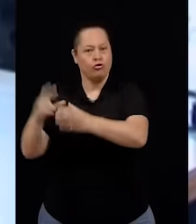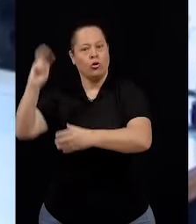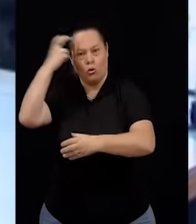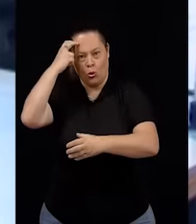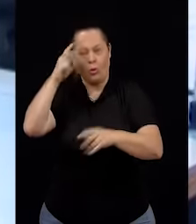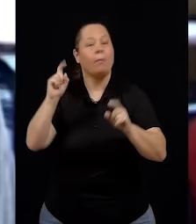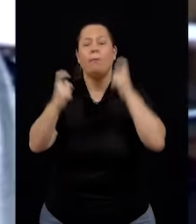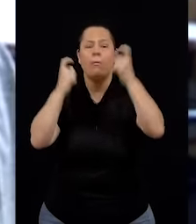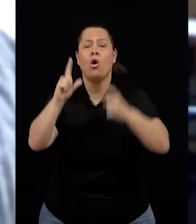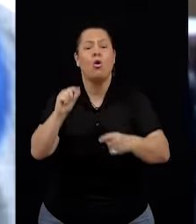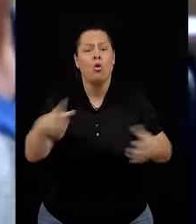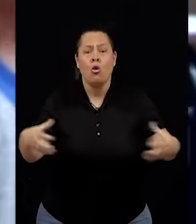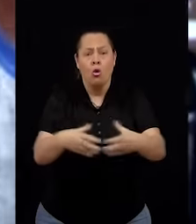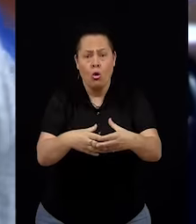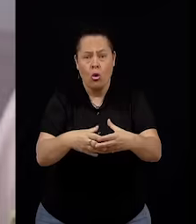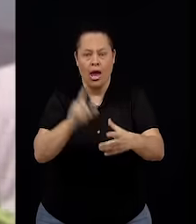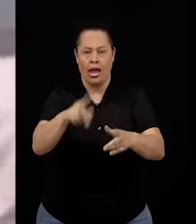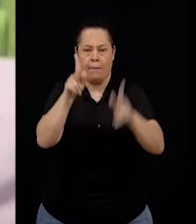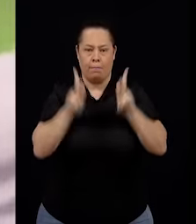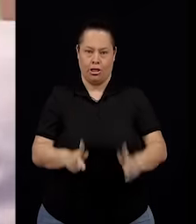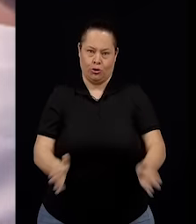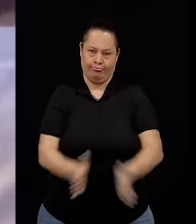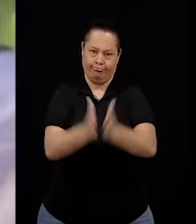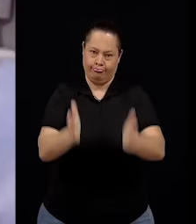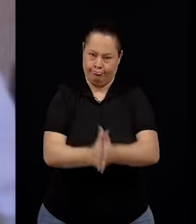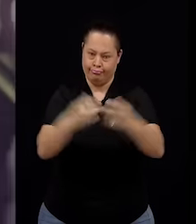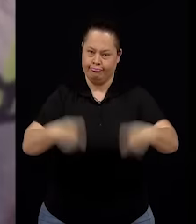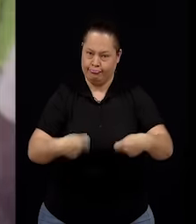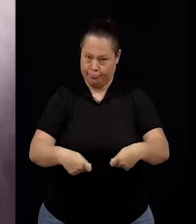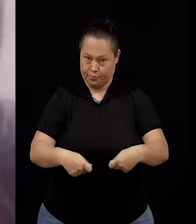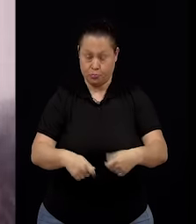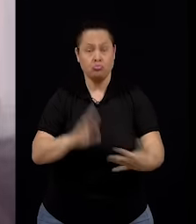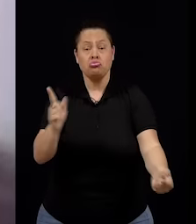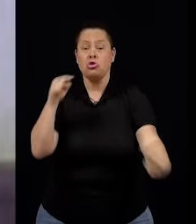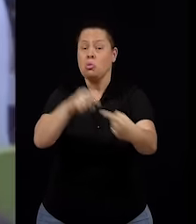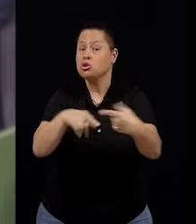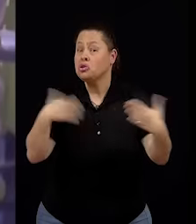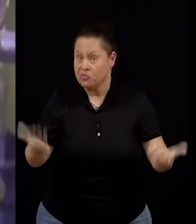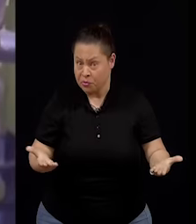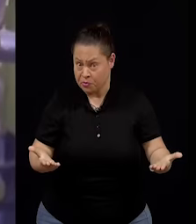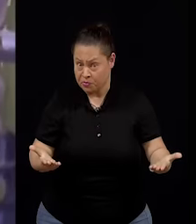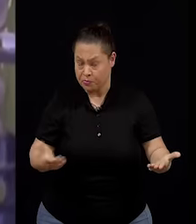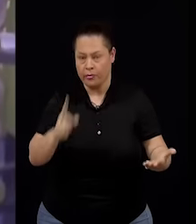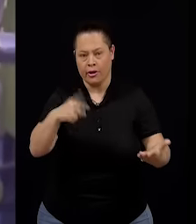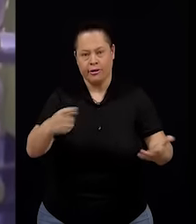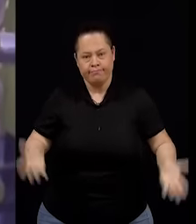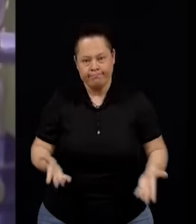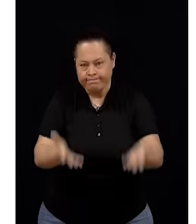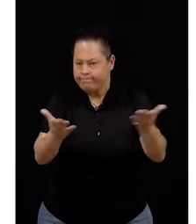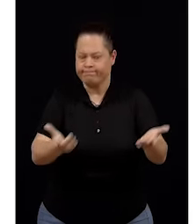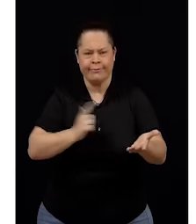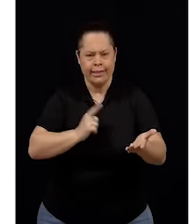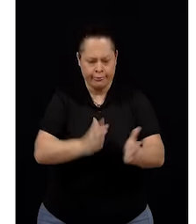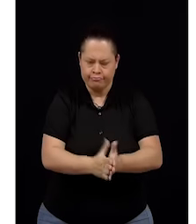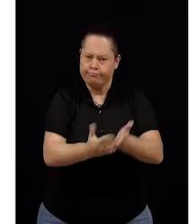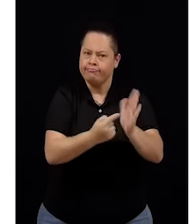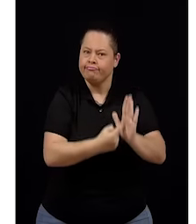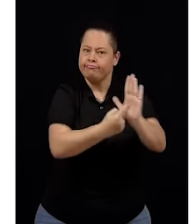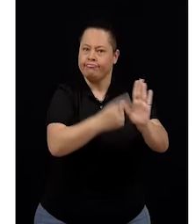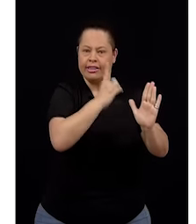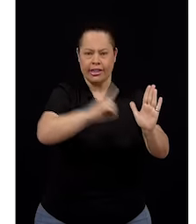ao cuidado com os mais pobres. Com o objetivo de servir sempre mais à luz da Palavra de Deus, em